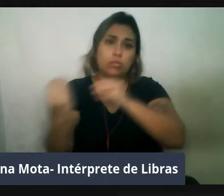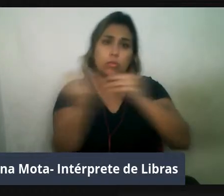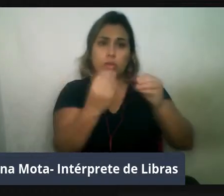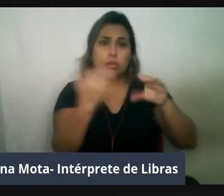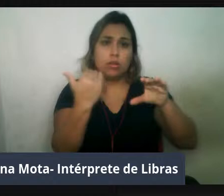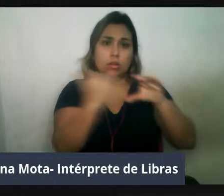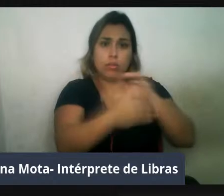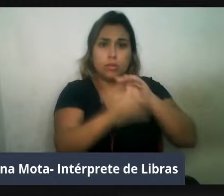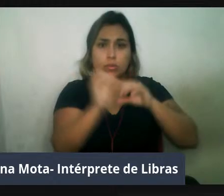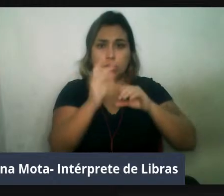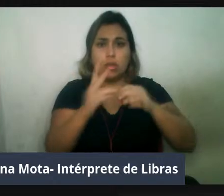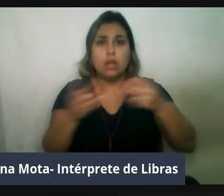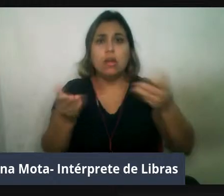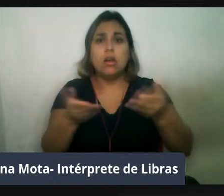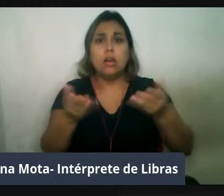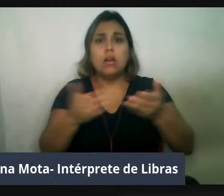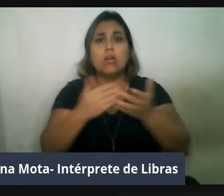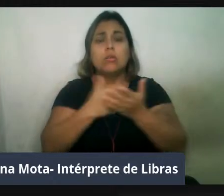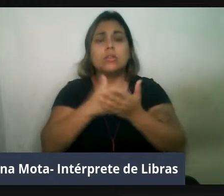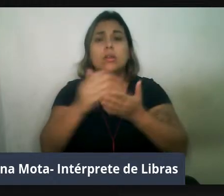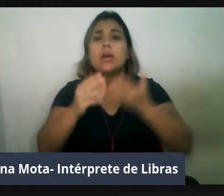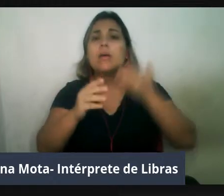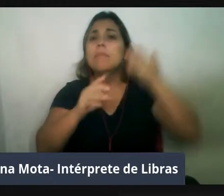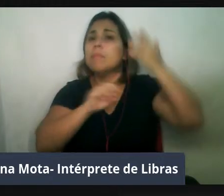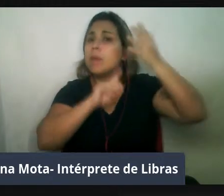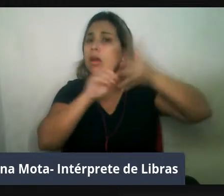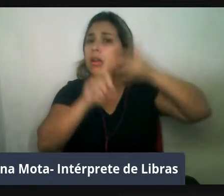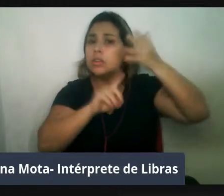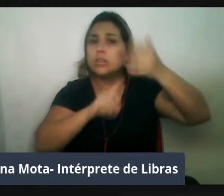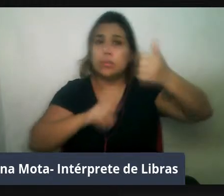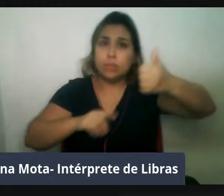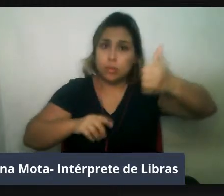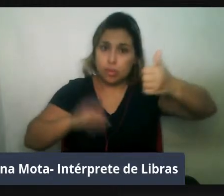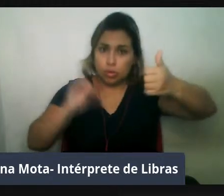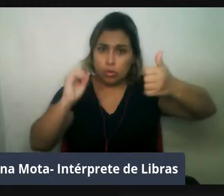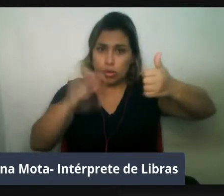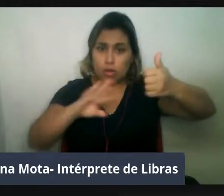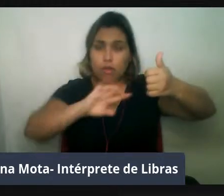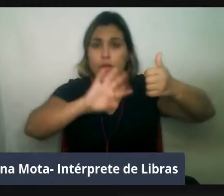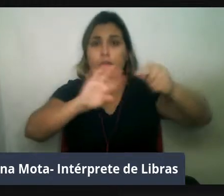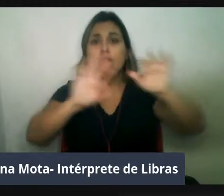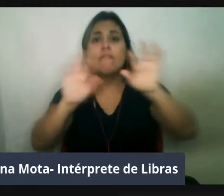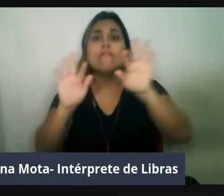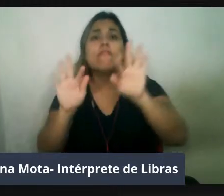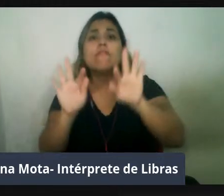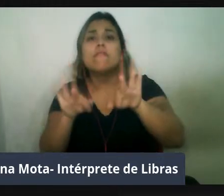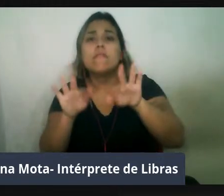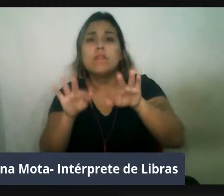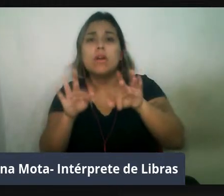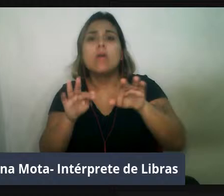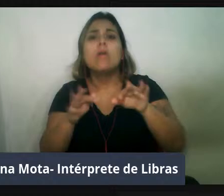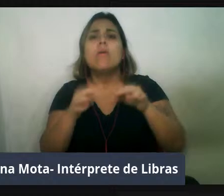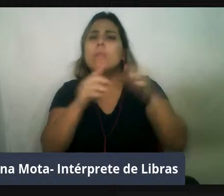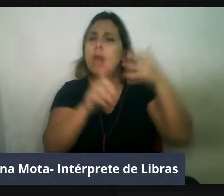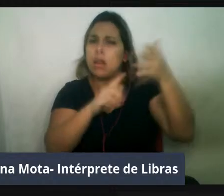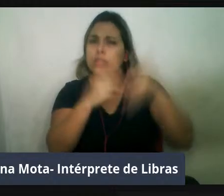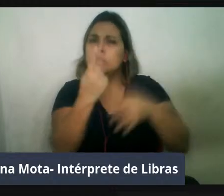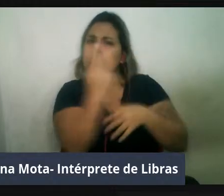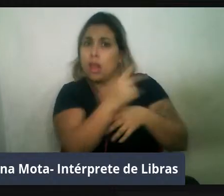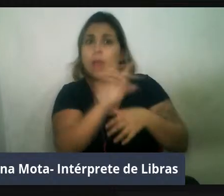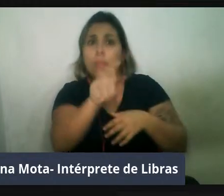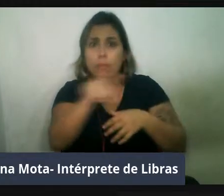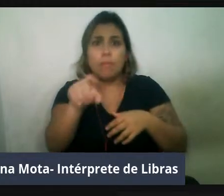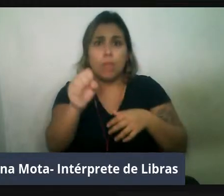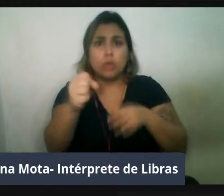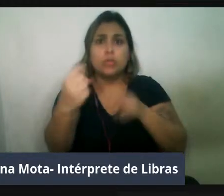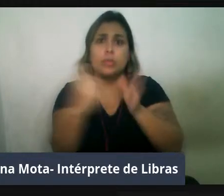iniciar a primeira palestra. E, no final da palestra, vamos ter também as perguntas. Então, enquanto